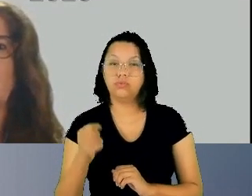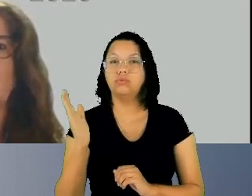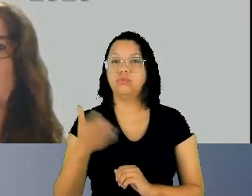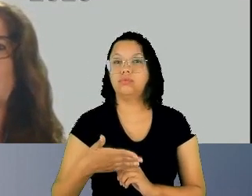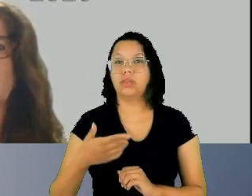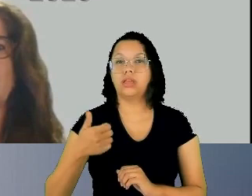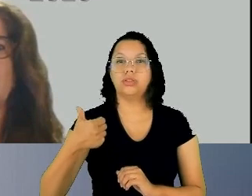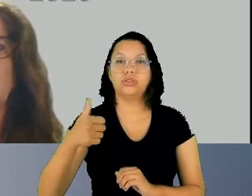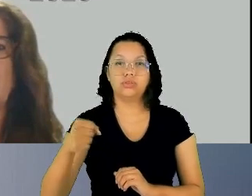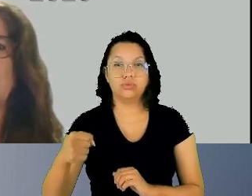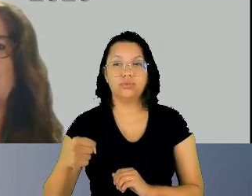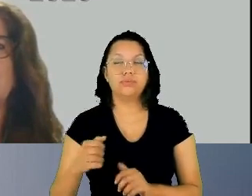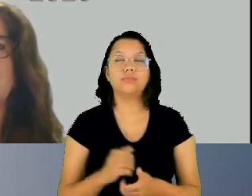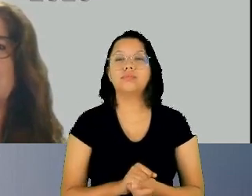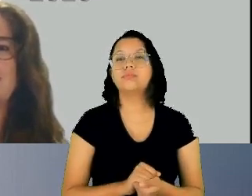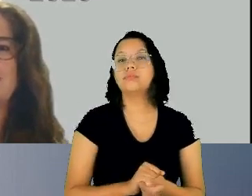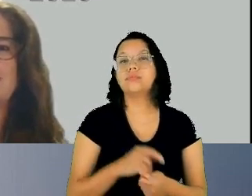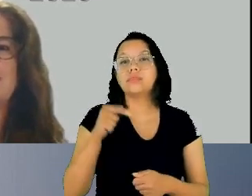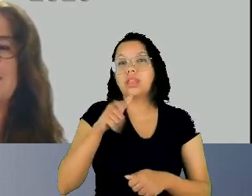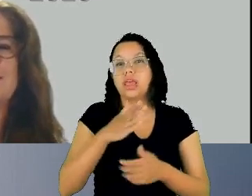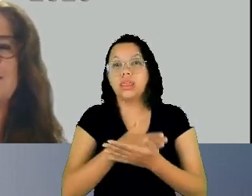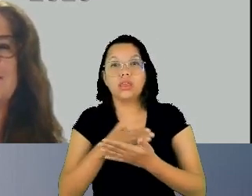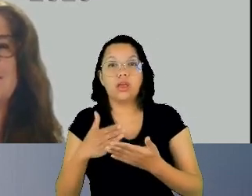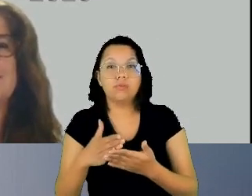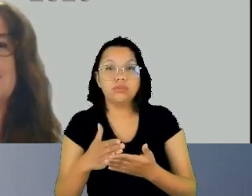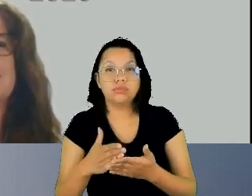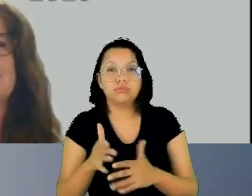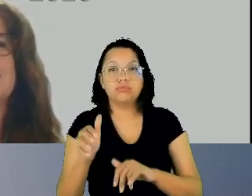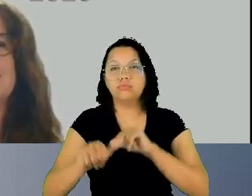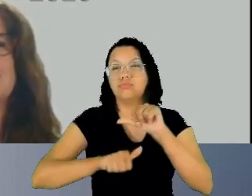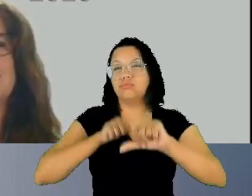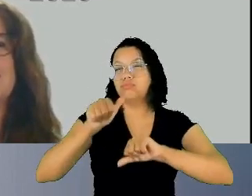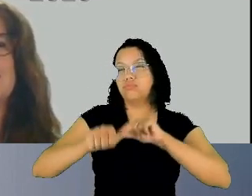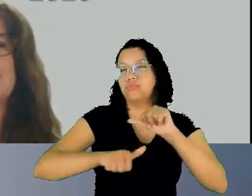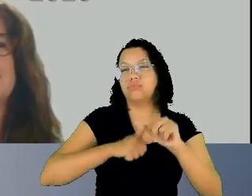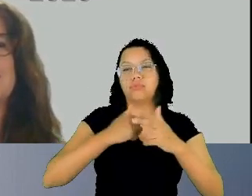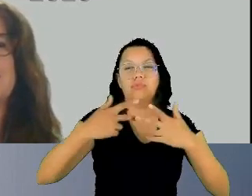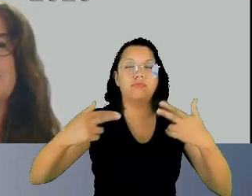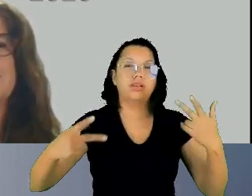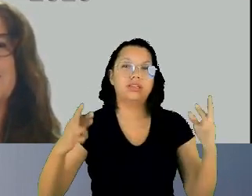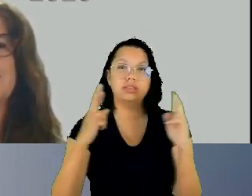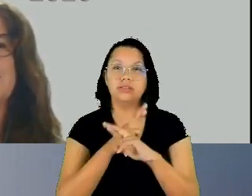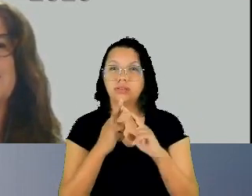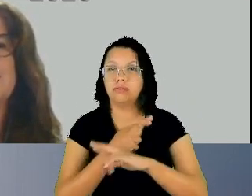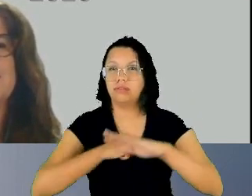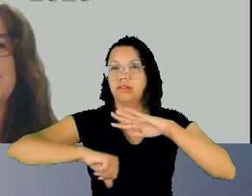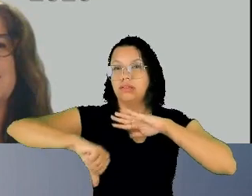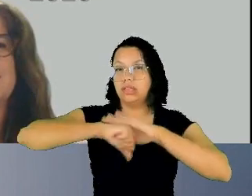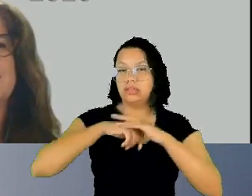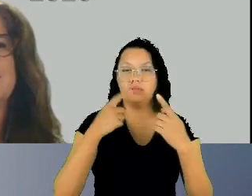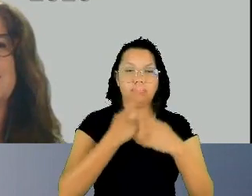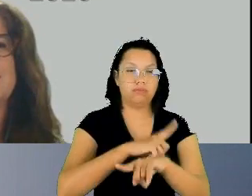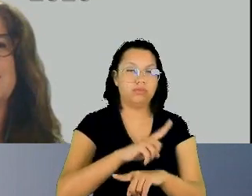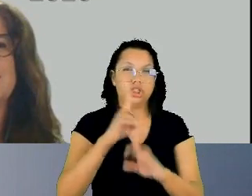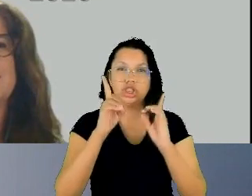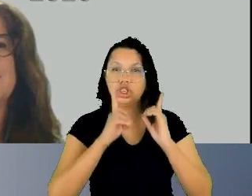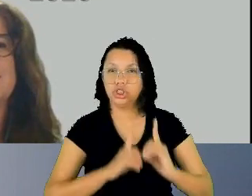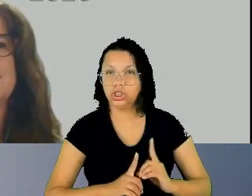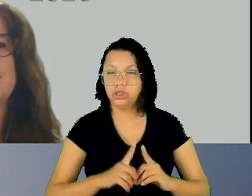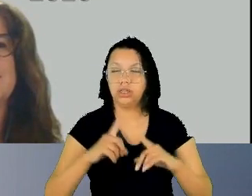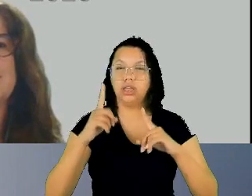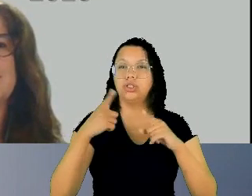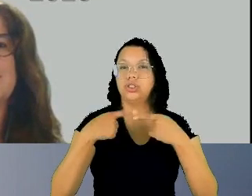introduziu diversas modificações no campo dos crimes contra a dignidade sexual tipificando crime de